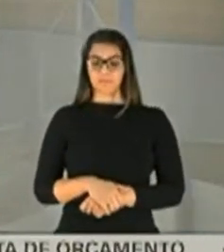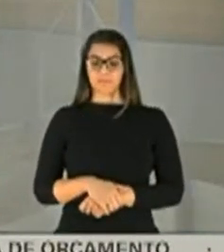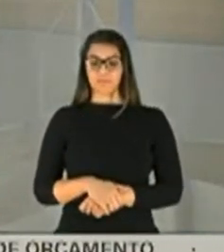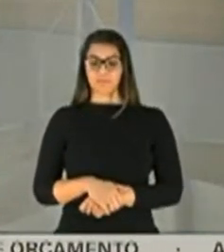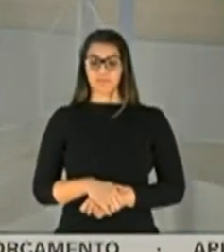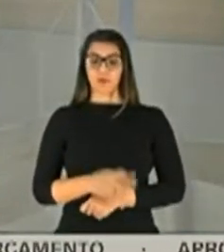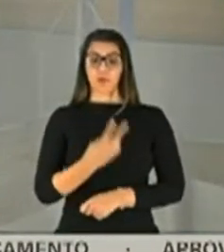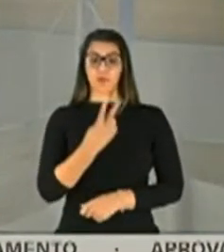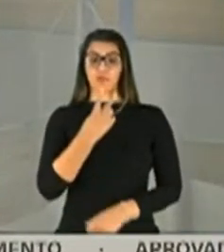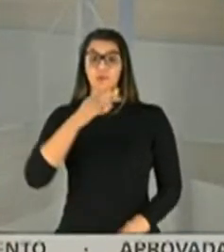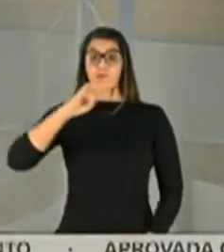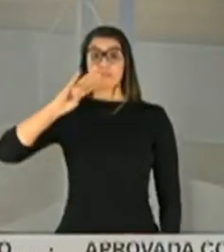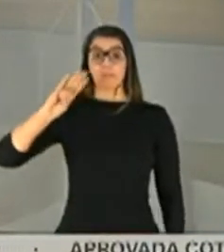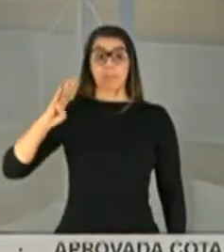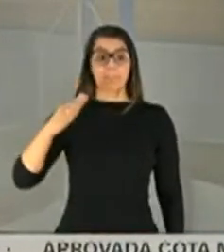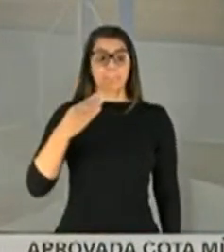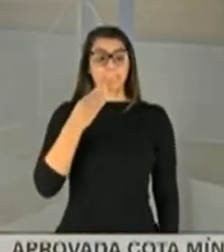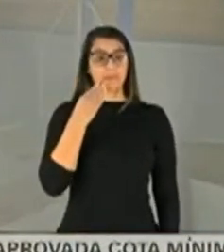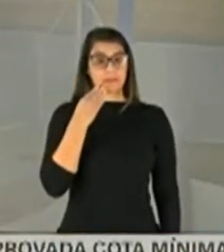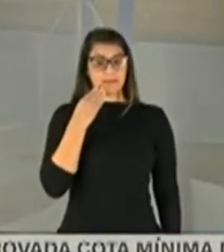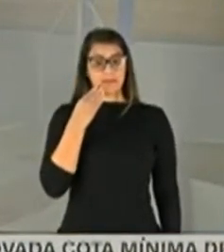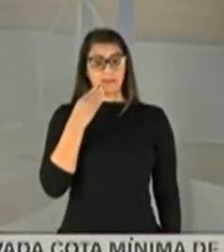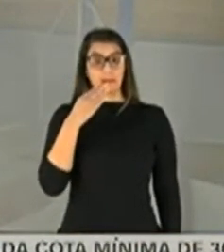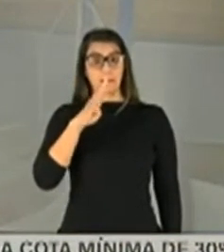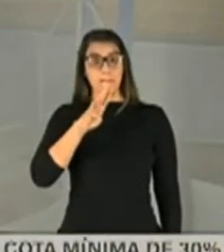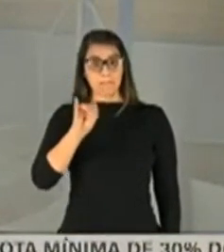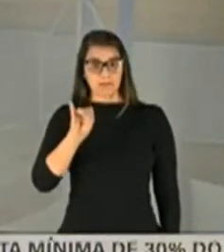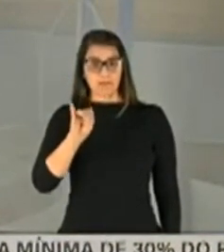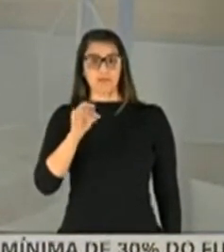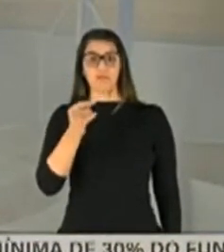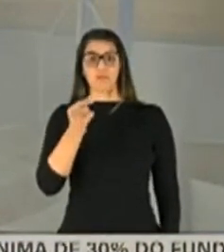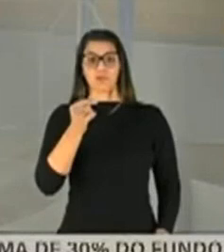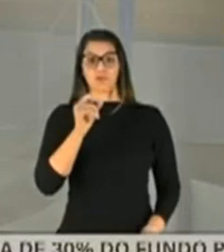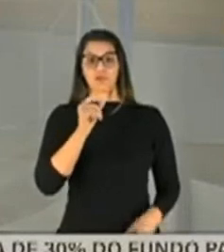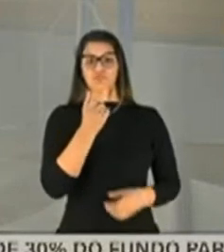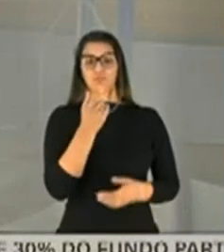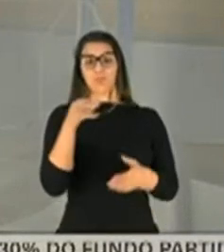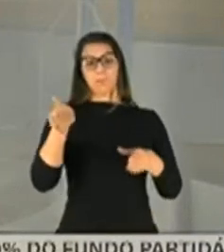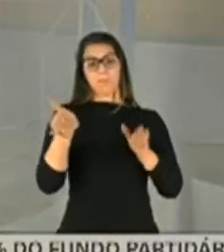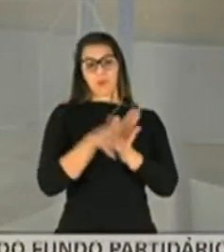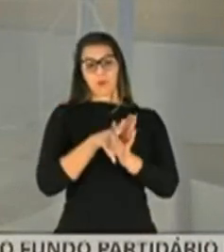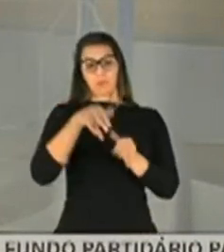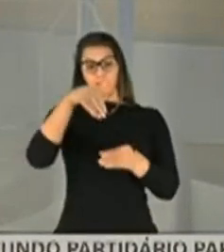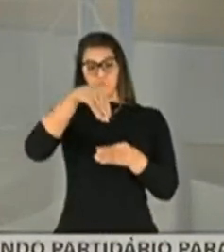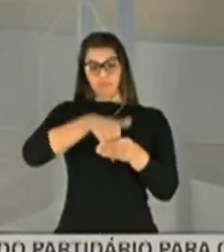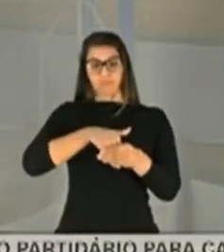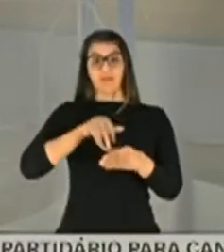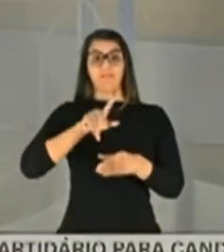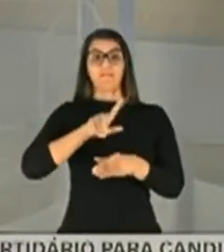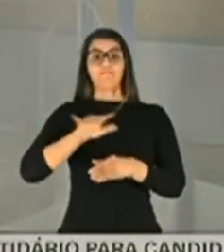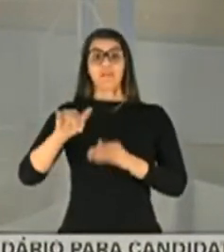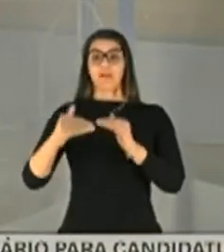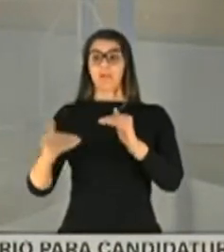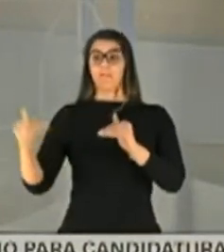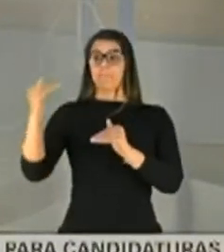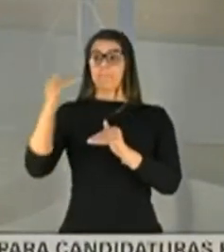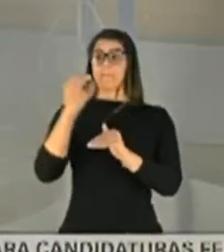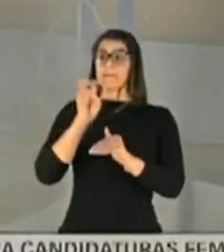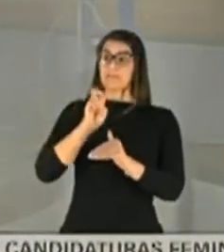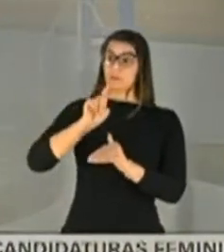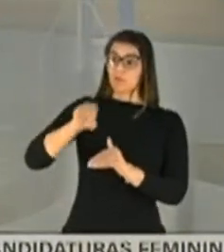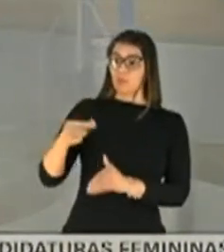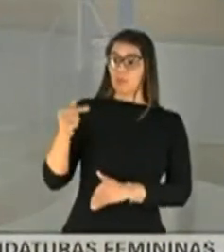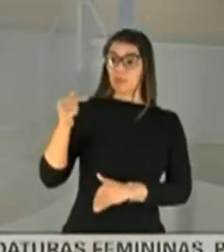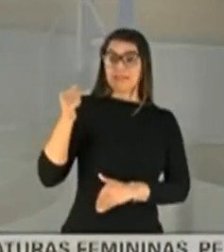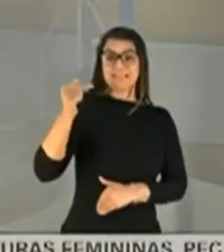dos 2 bilhões que é hoje o fundo eleitoral, vai passar para 5,7 bilhões daqui a